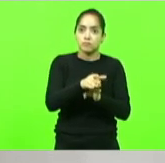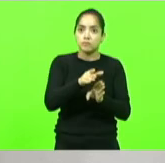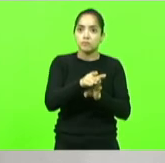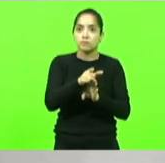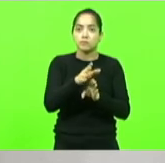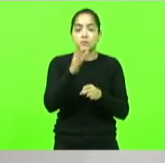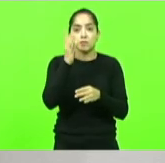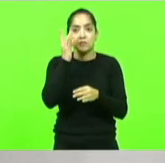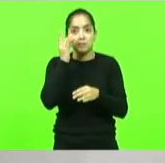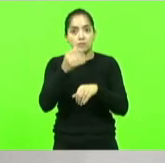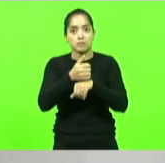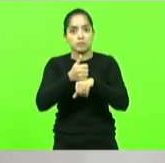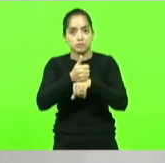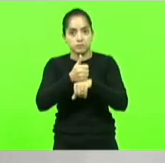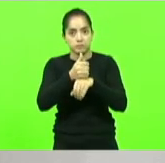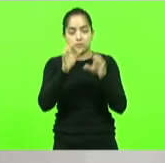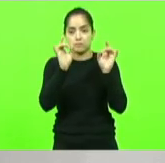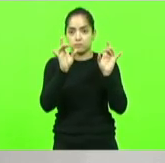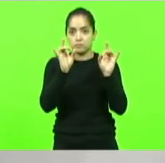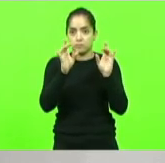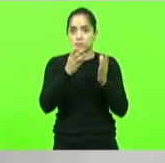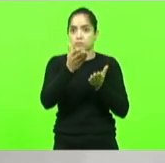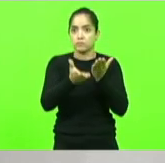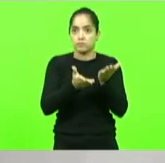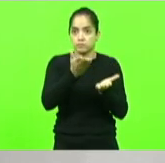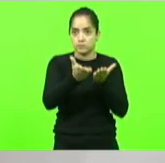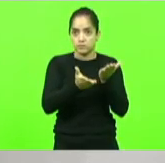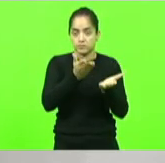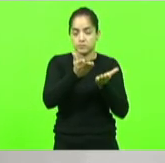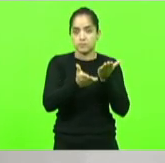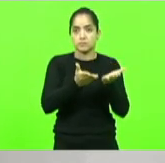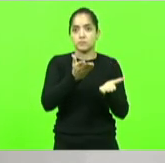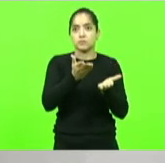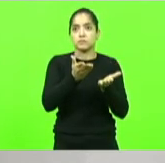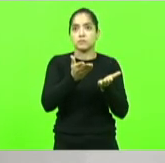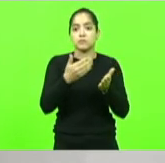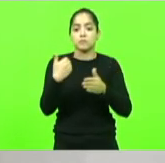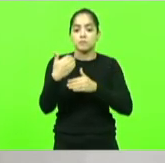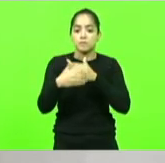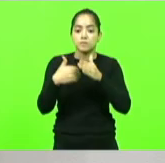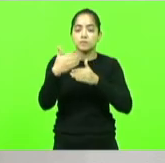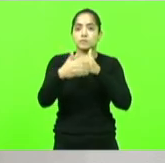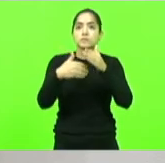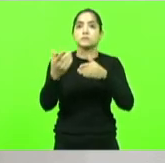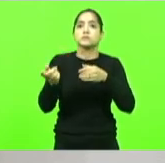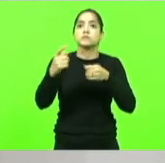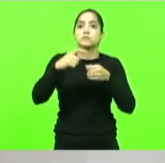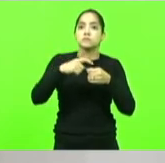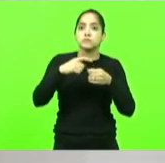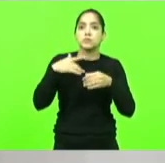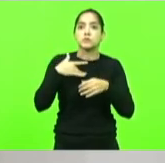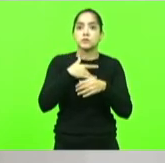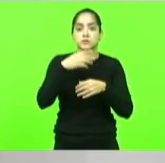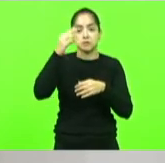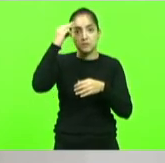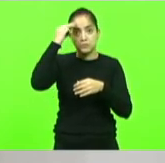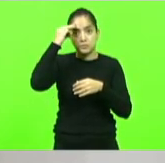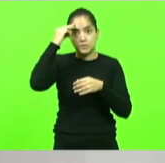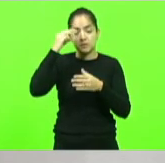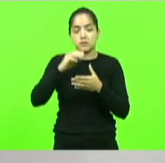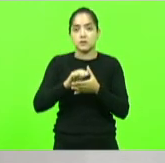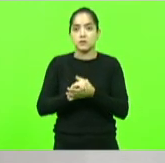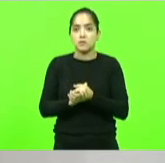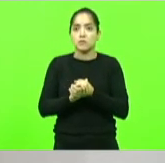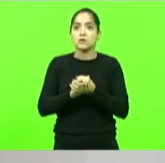especializados no tratamento psicológico em processos de reabilitação da saúde mental na